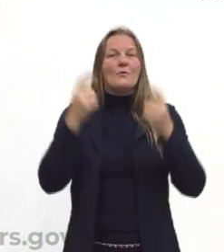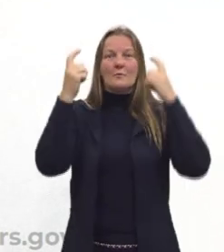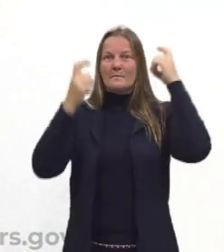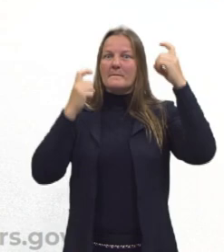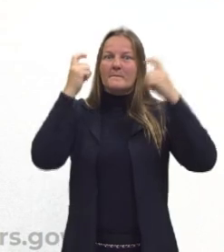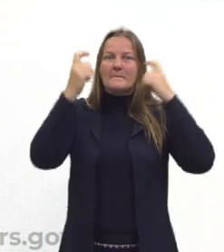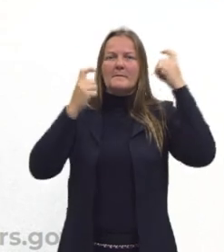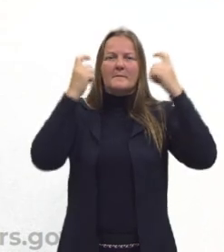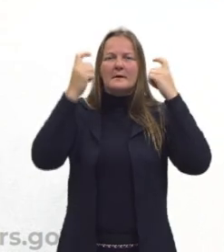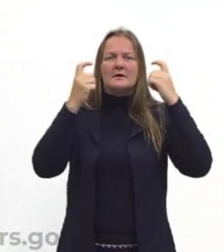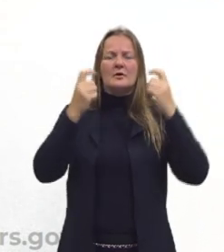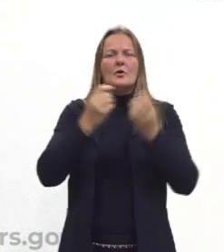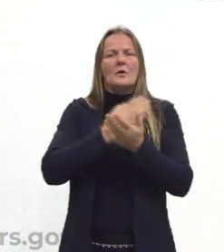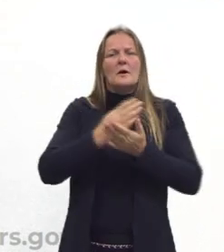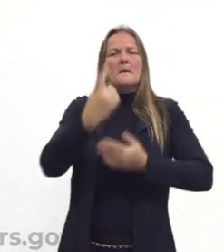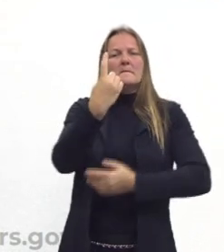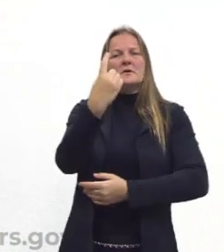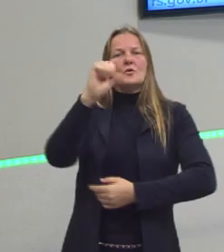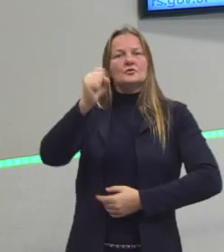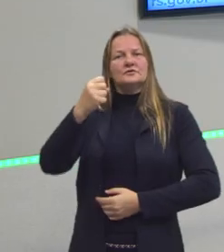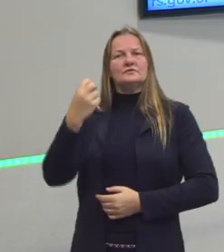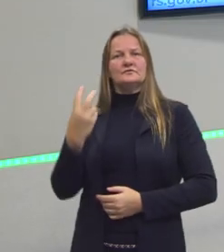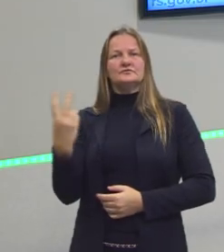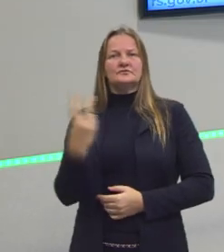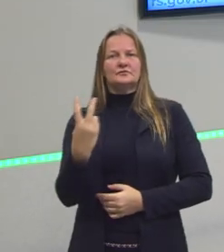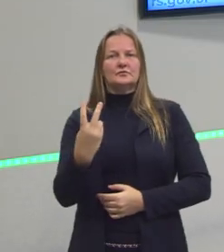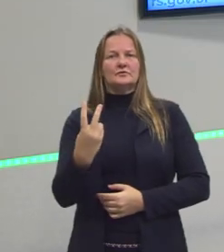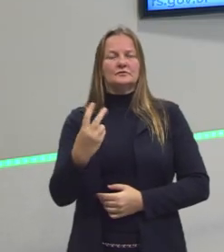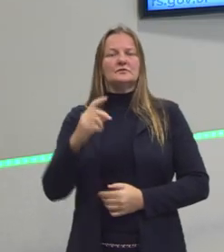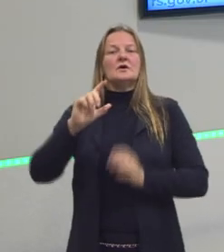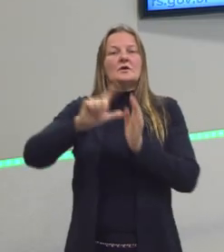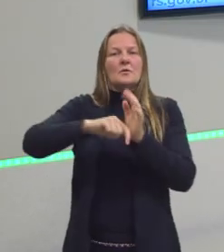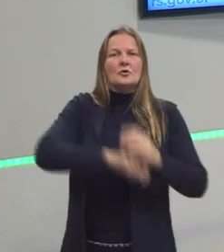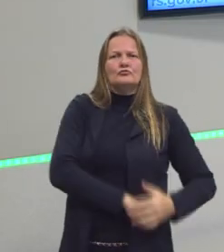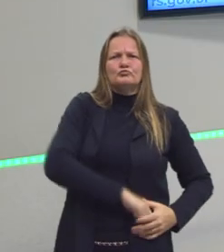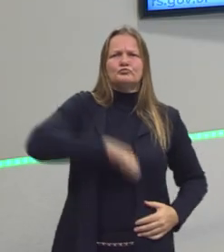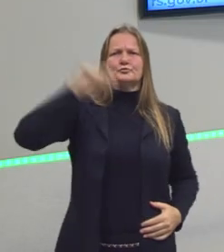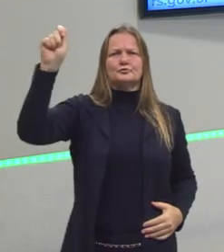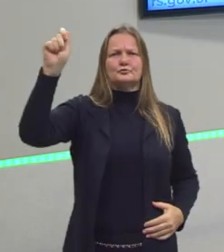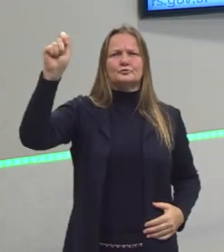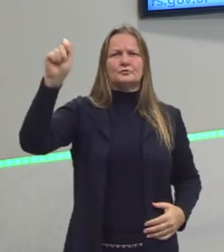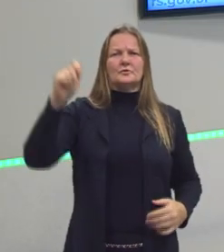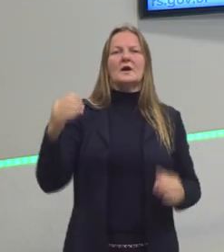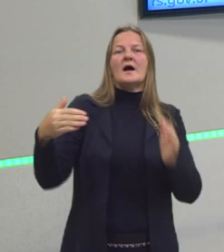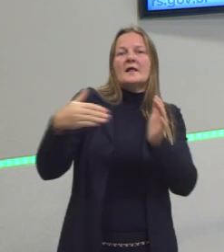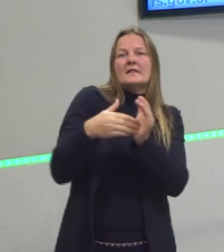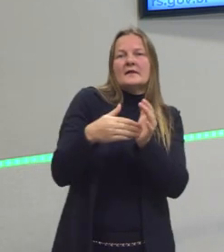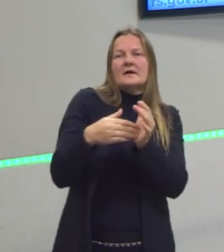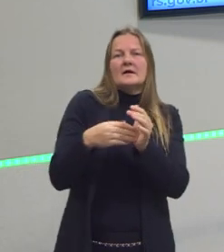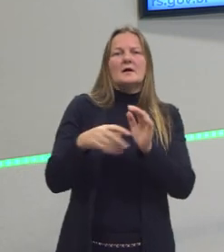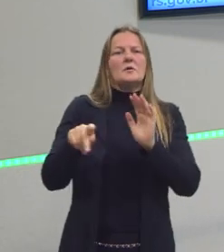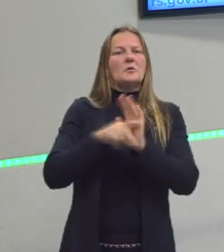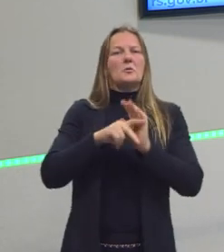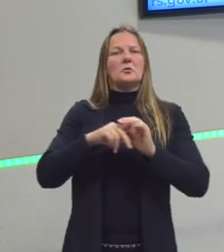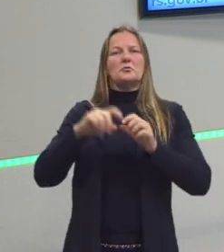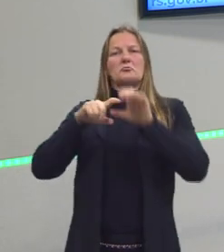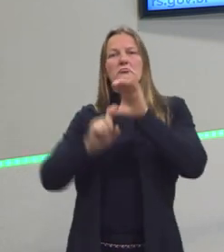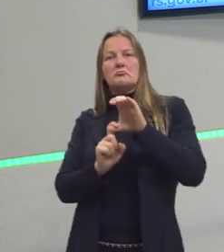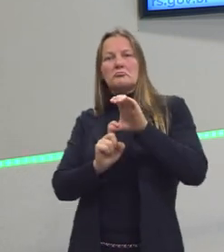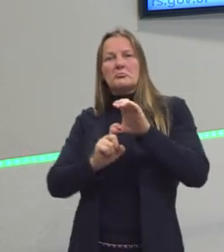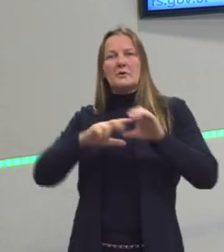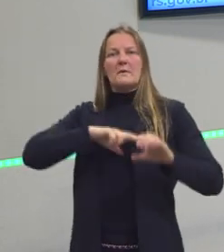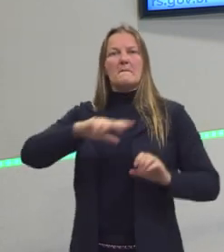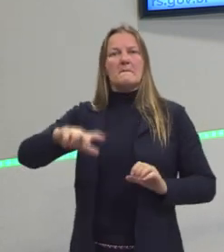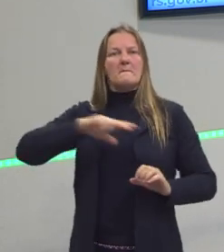ocorre a partir de 1822, após a independência. Até a independência nós pertencíamos a Portugal, não havia essa